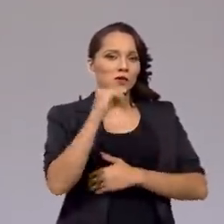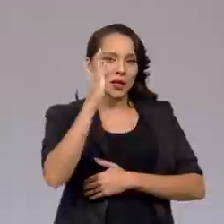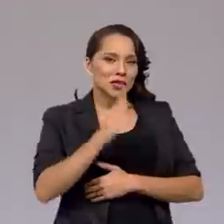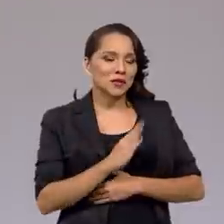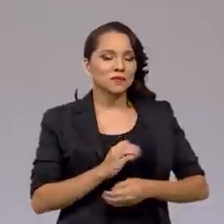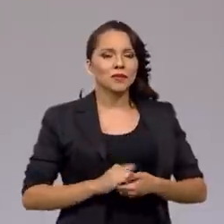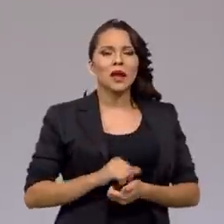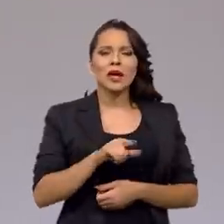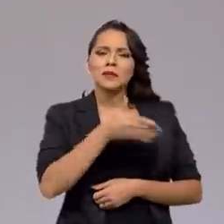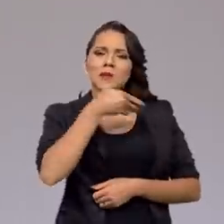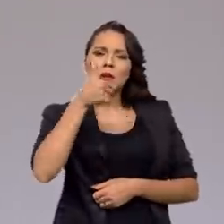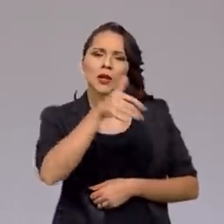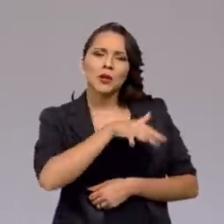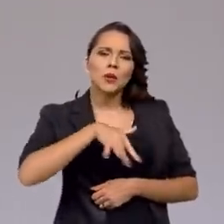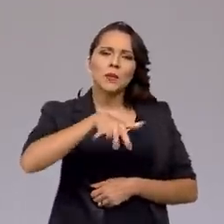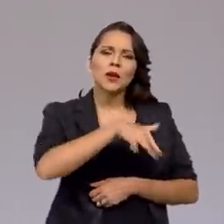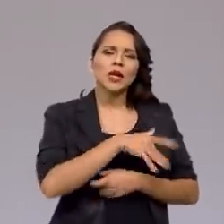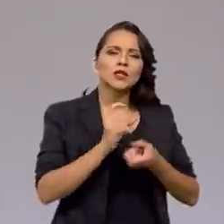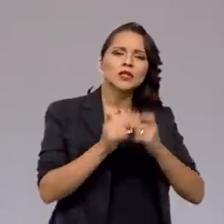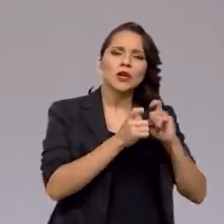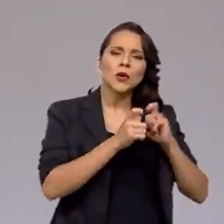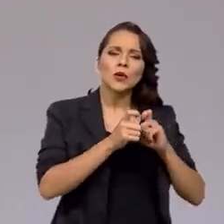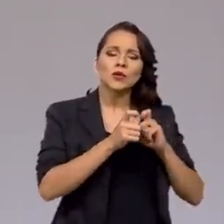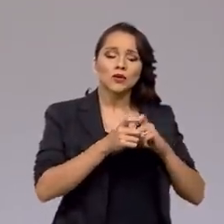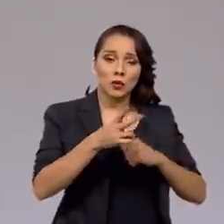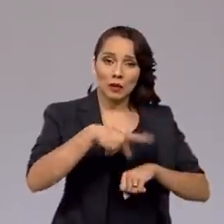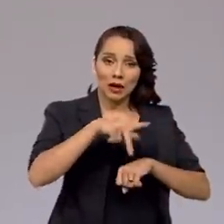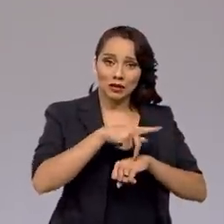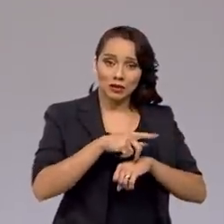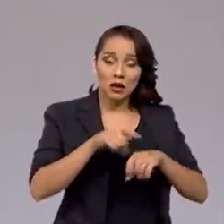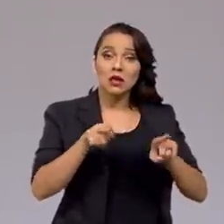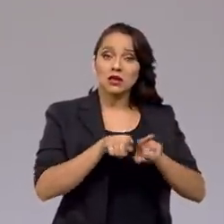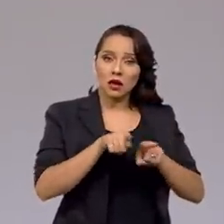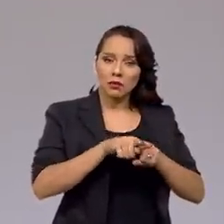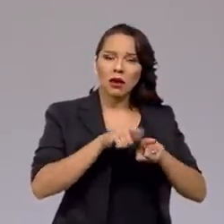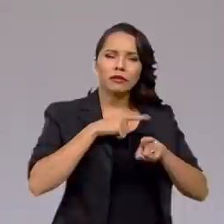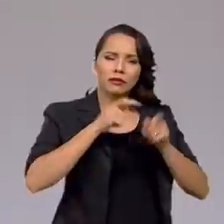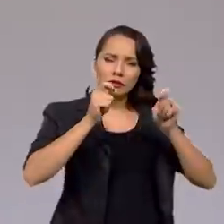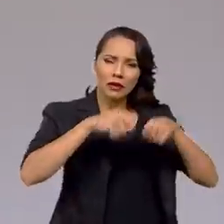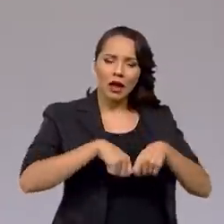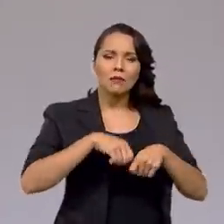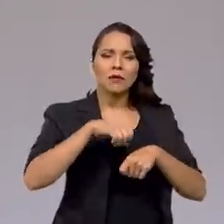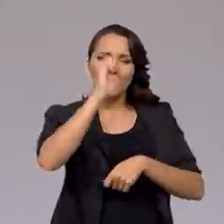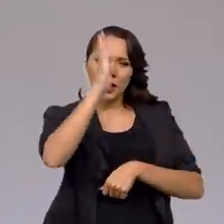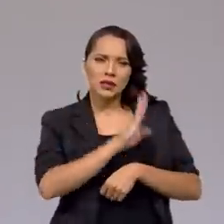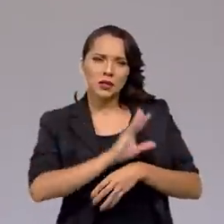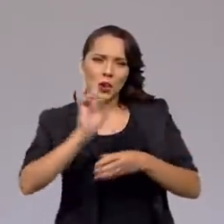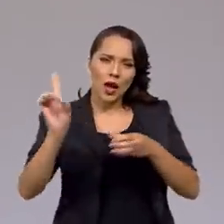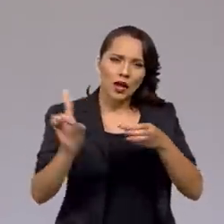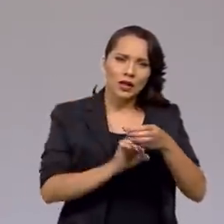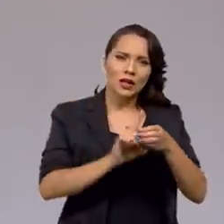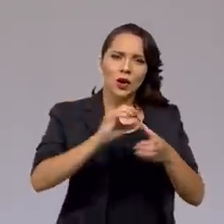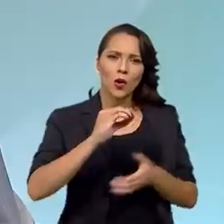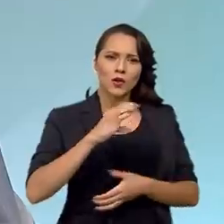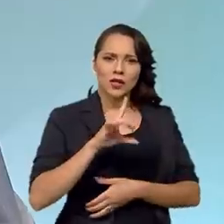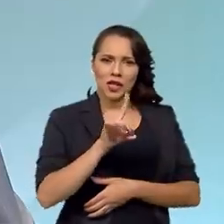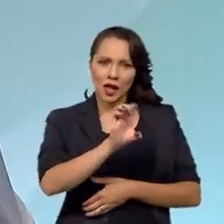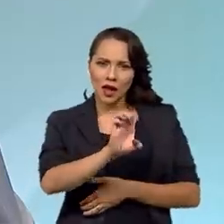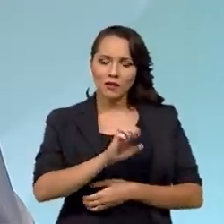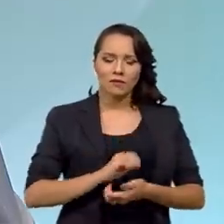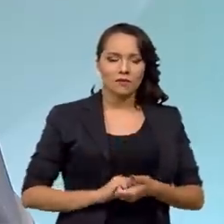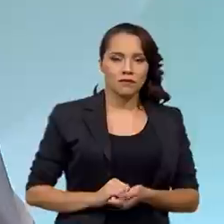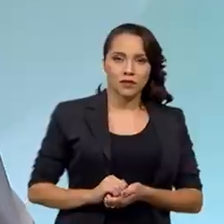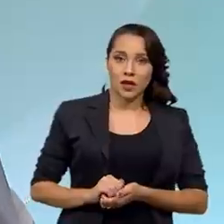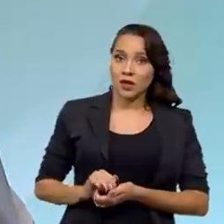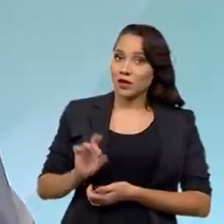Essa melhoria do ambiente de negócios no país também está pavimentando a adesão do Brasil à OCDE? Não